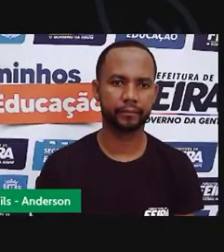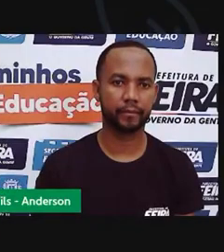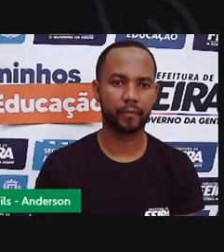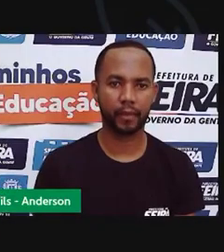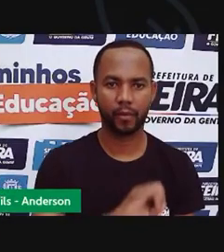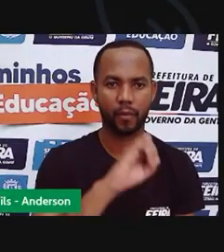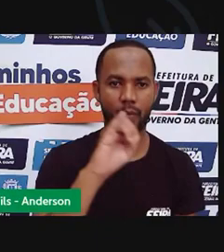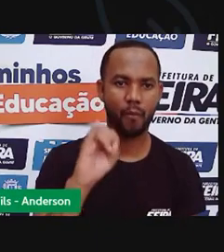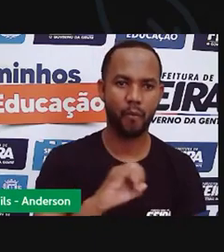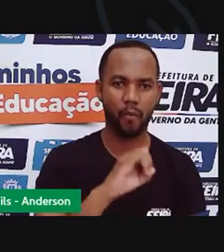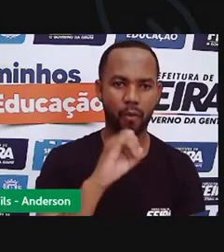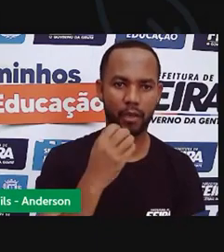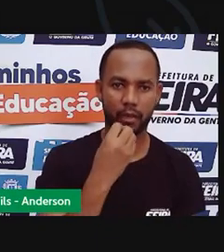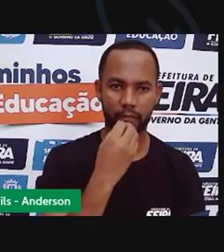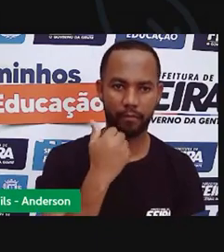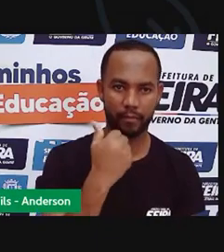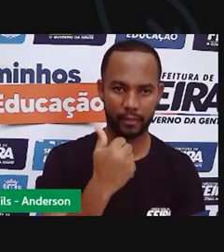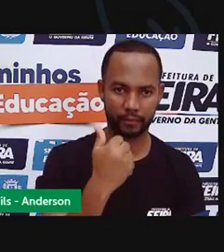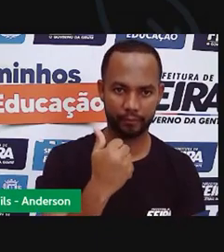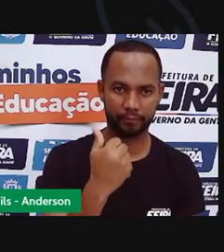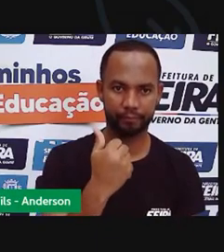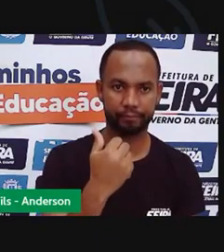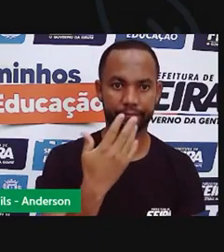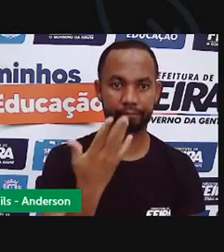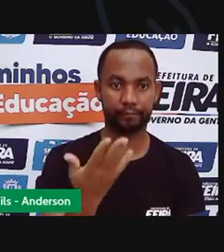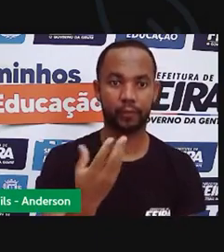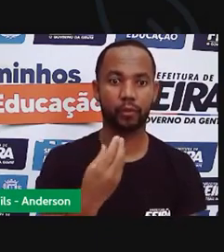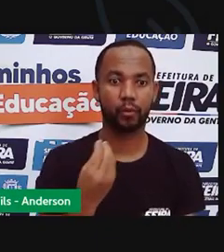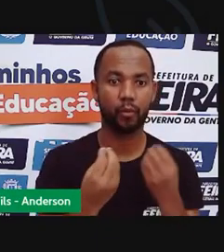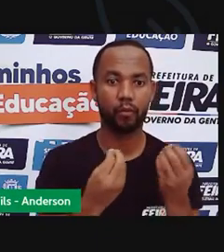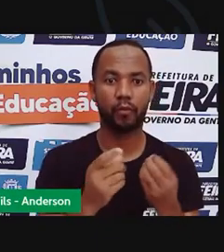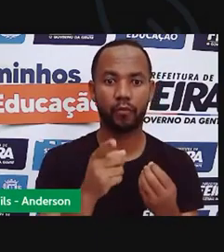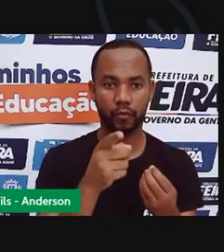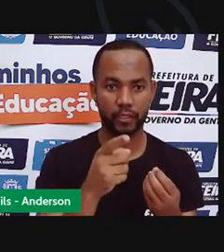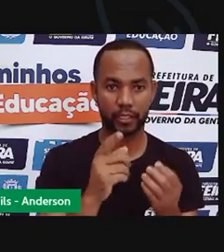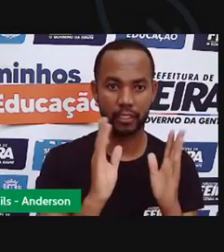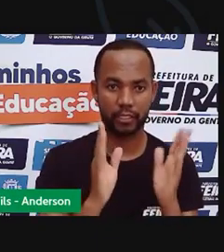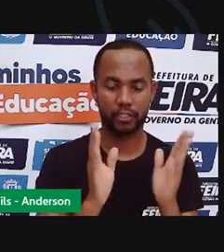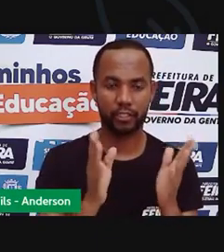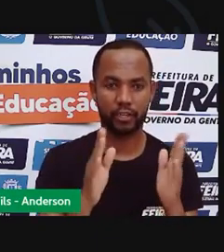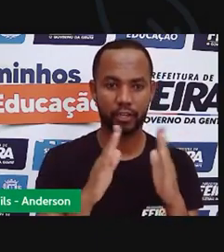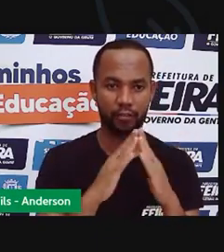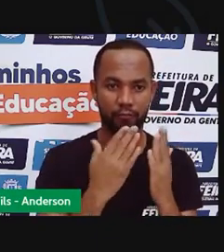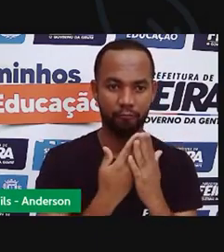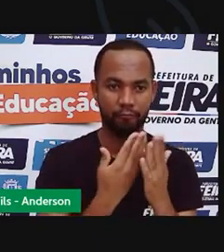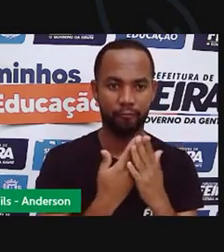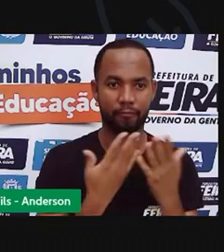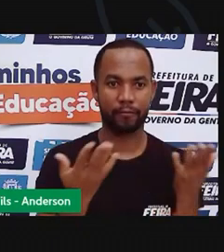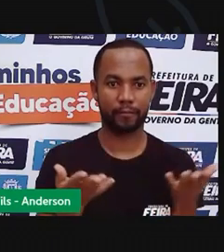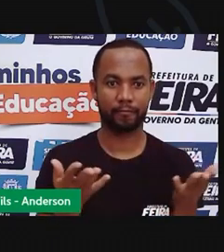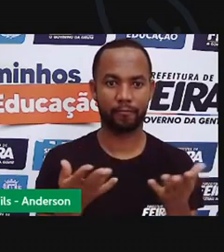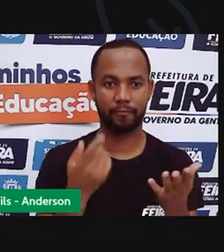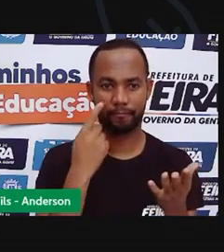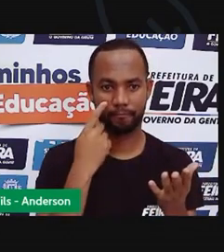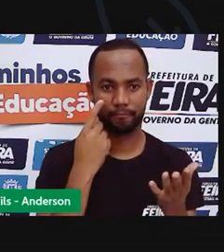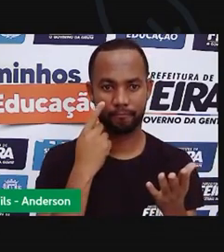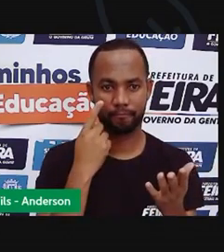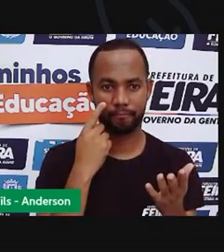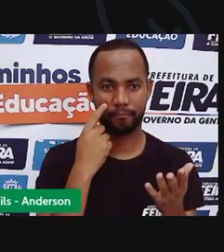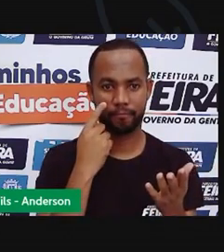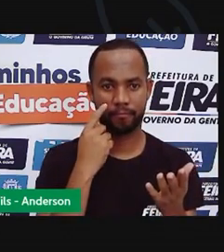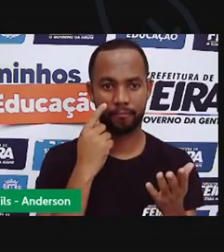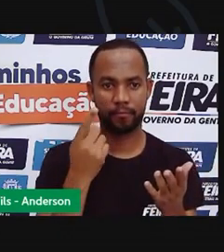Olá, tudo bem com vocês? E aí, como é que vocês estão? Preparados para essa aula? Então, vamos lá, vamos para a nossa